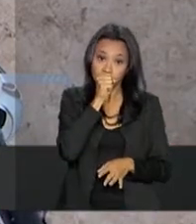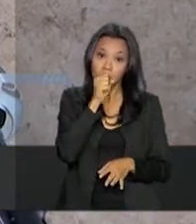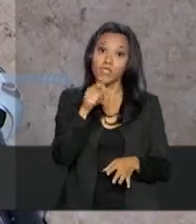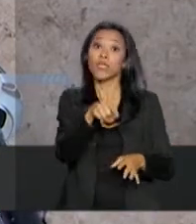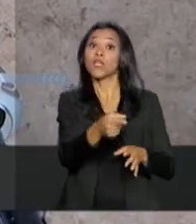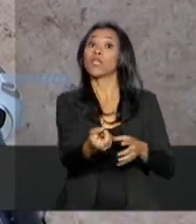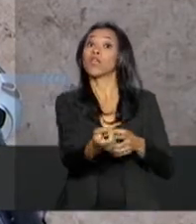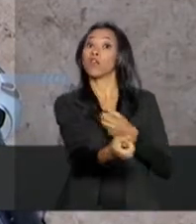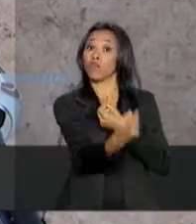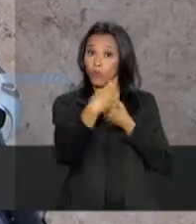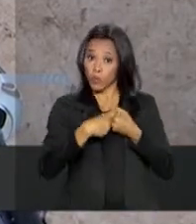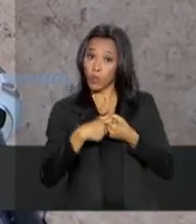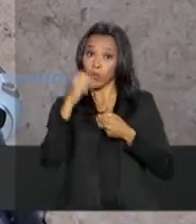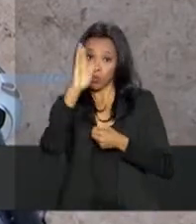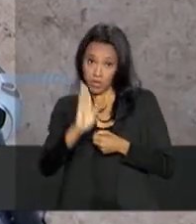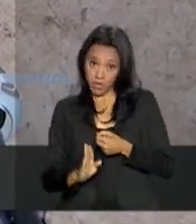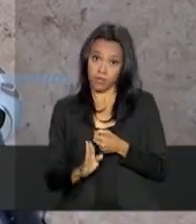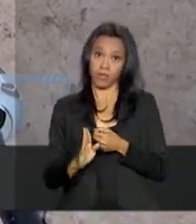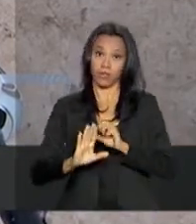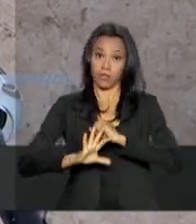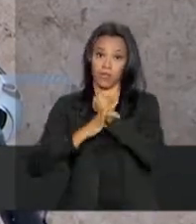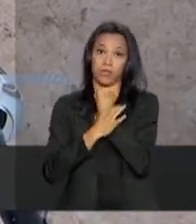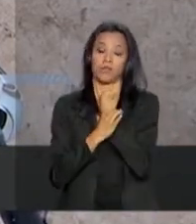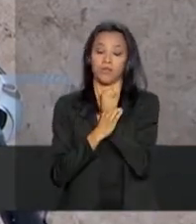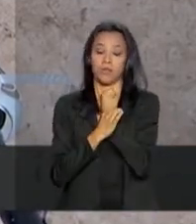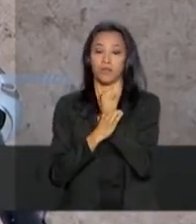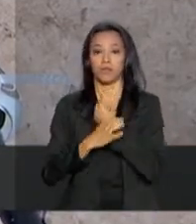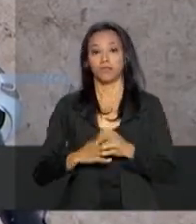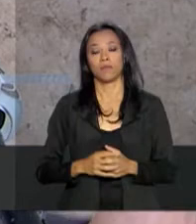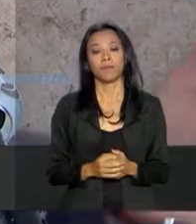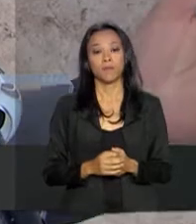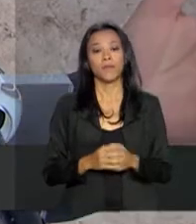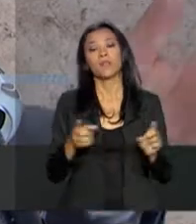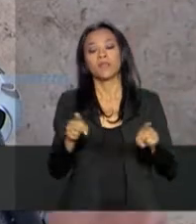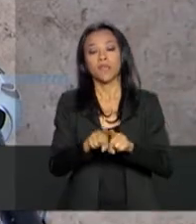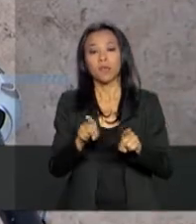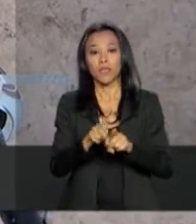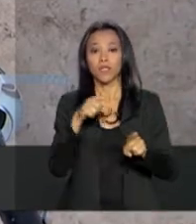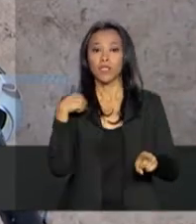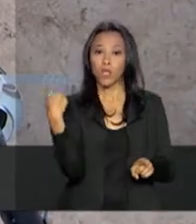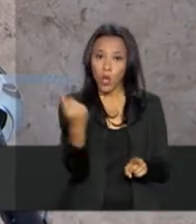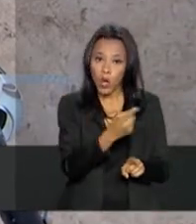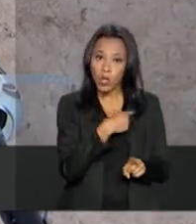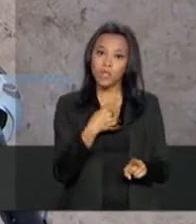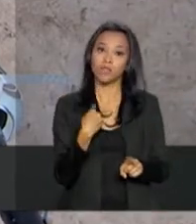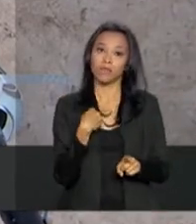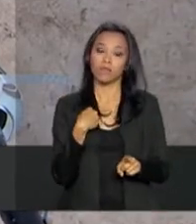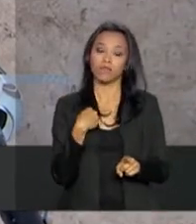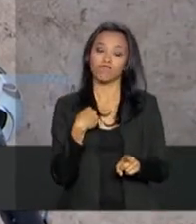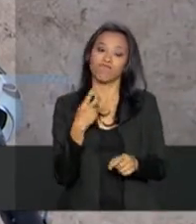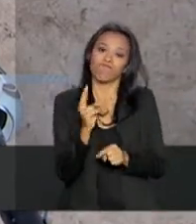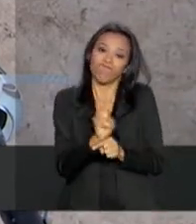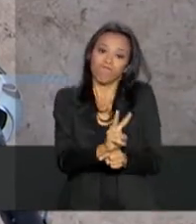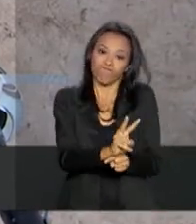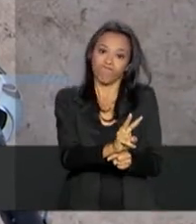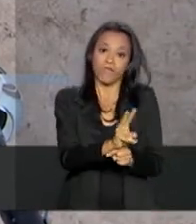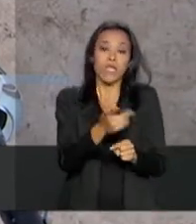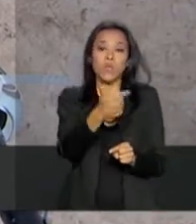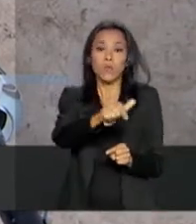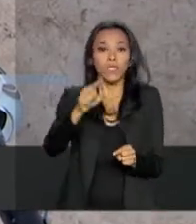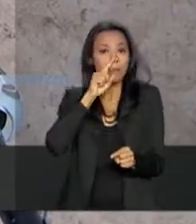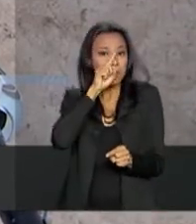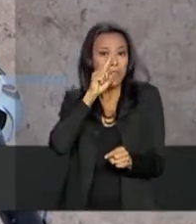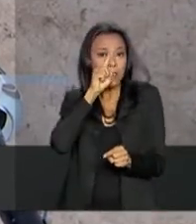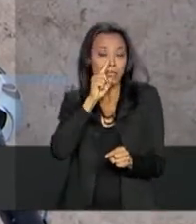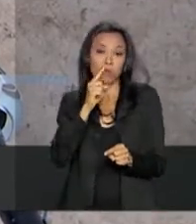volta para o Brasil em segurança, assim como nós escoltamos até lá. Então, não há risco a brasileiros do